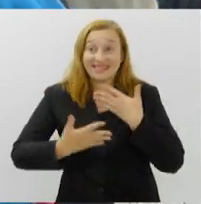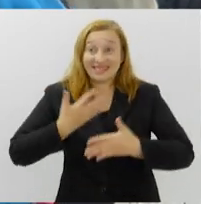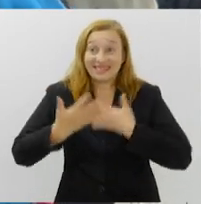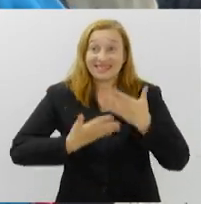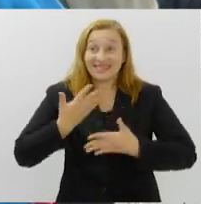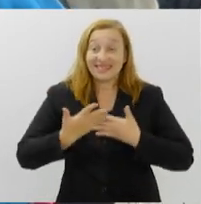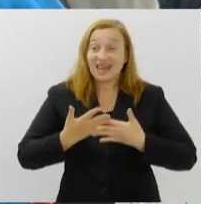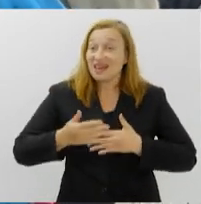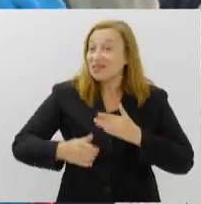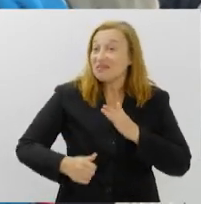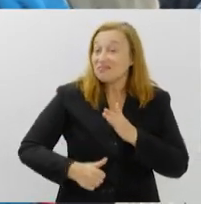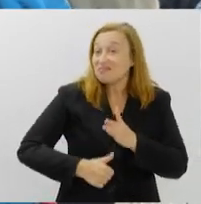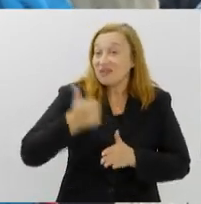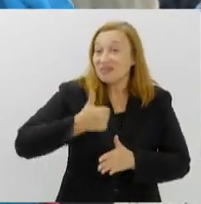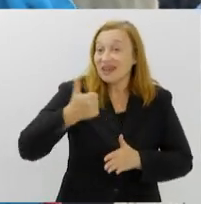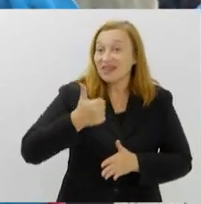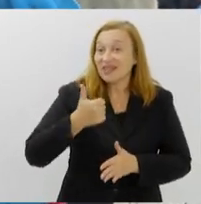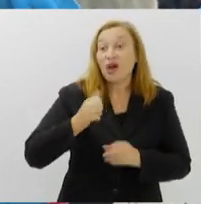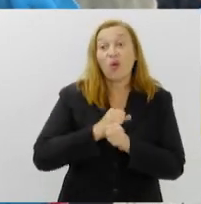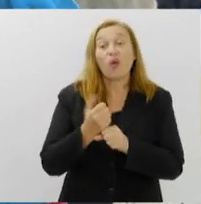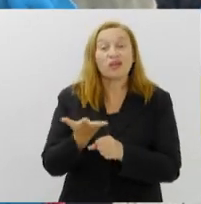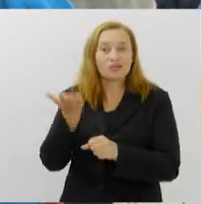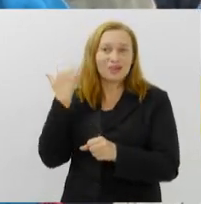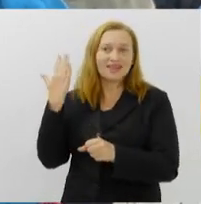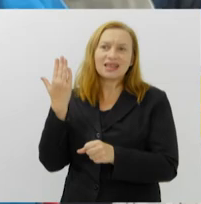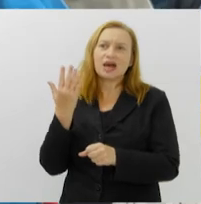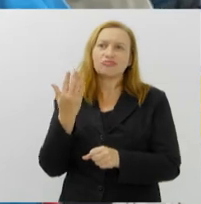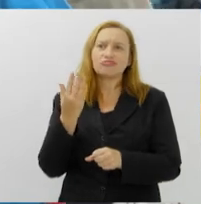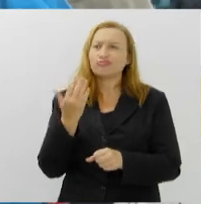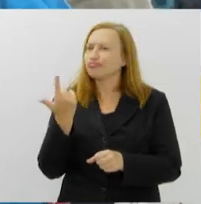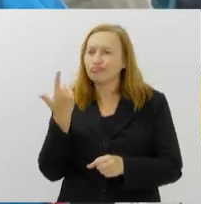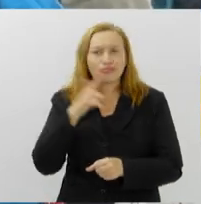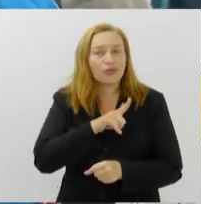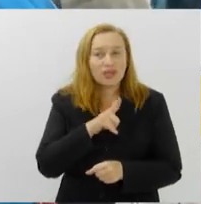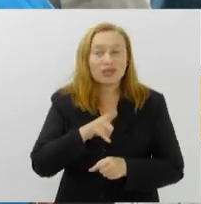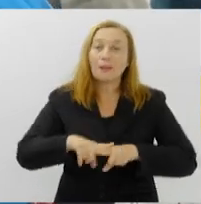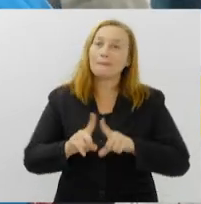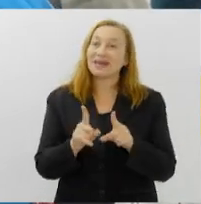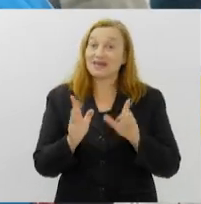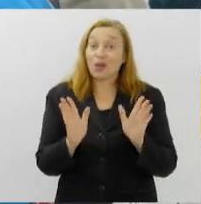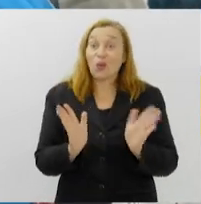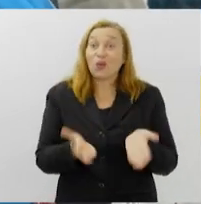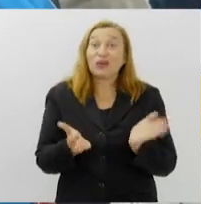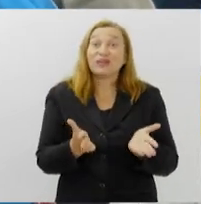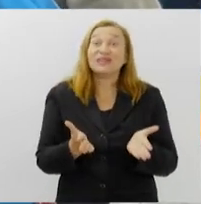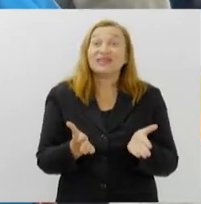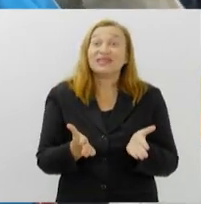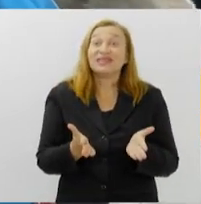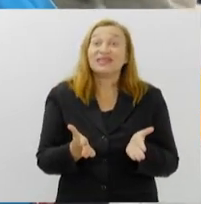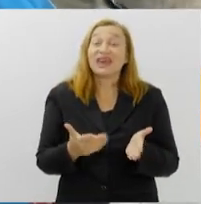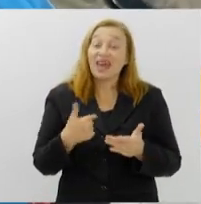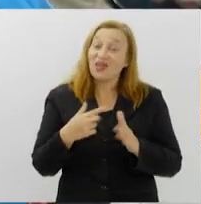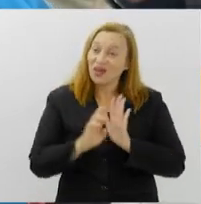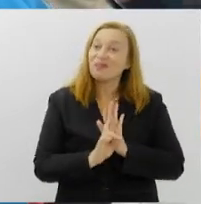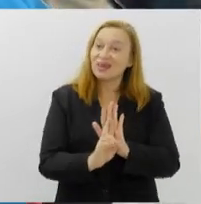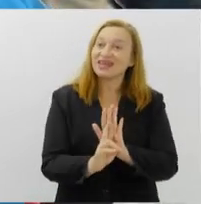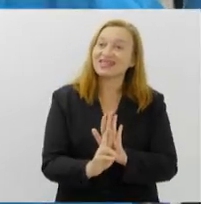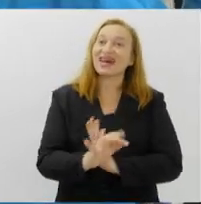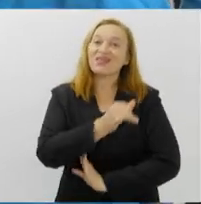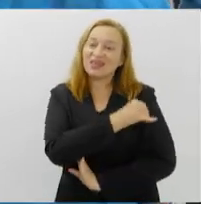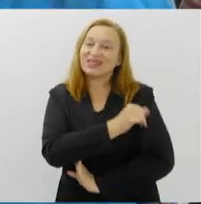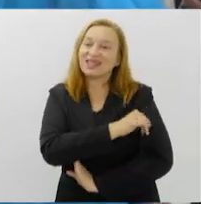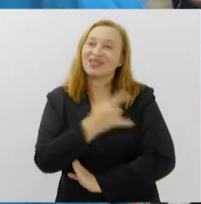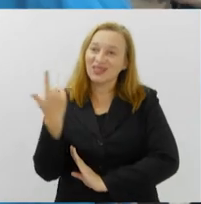que vai ser a minha primeira vez. Ano passado eu tentei, só que eu não consegui, mas hoje eu vou representar. vou conseguir.